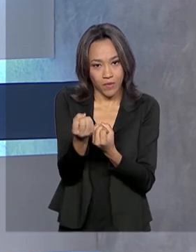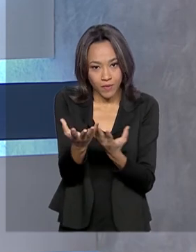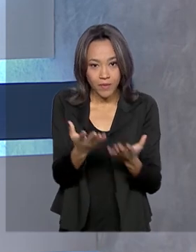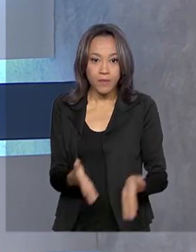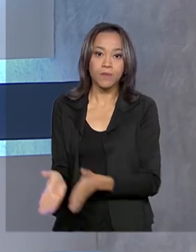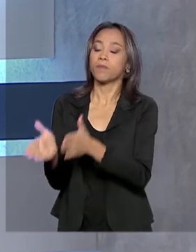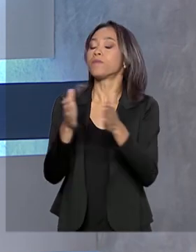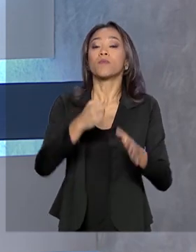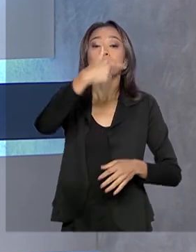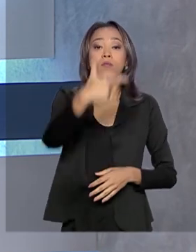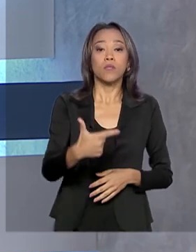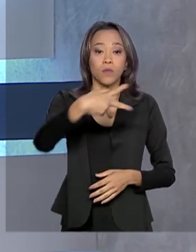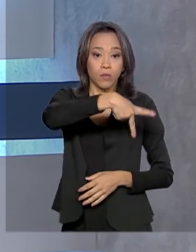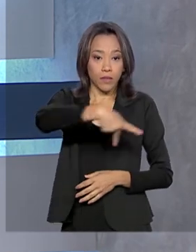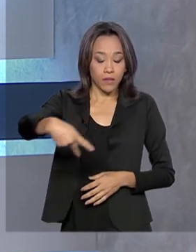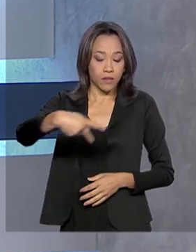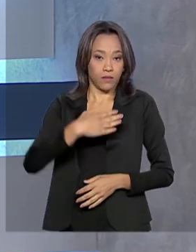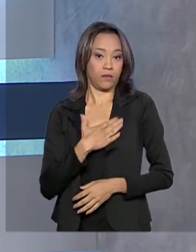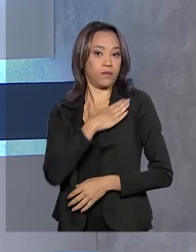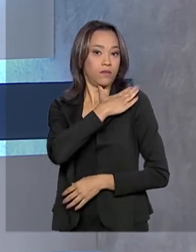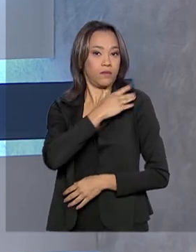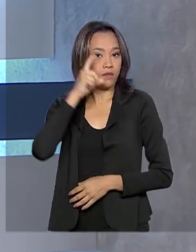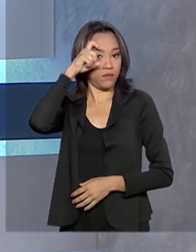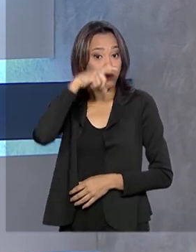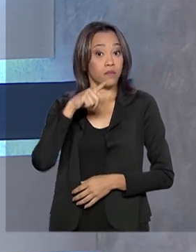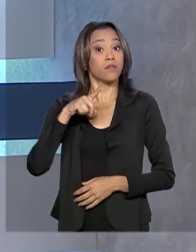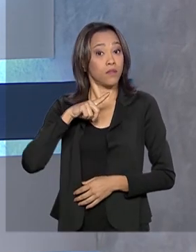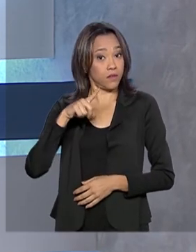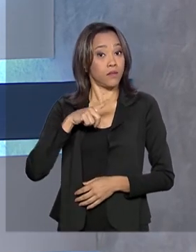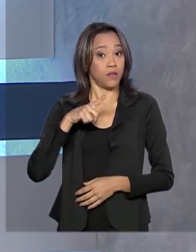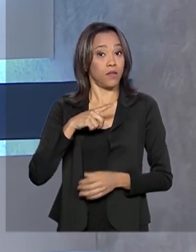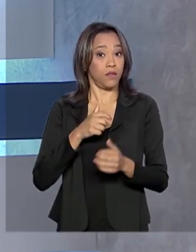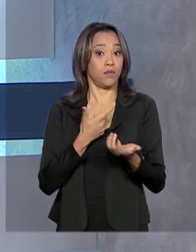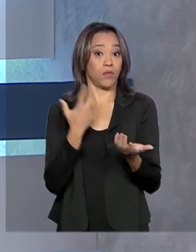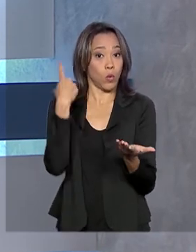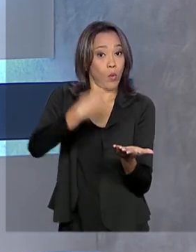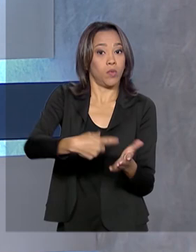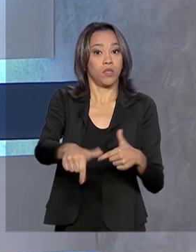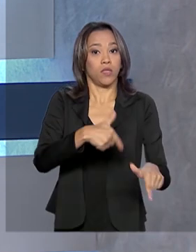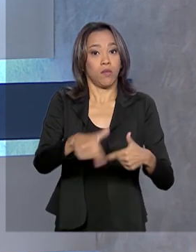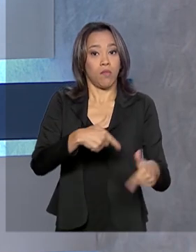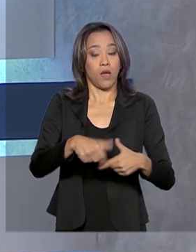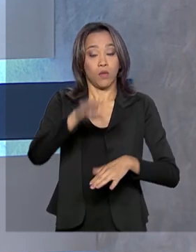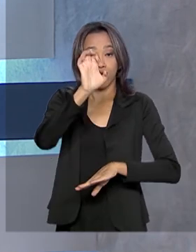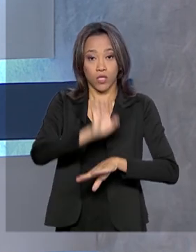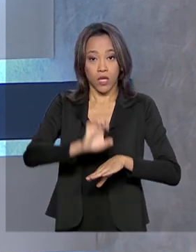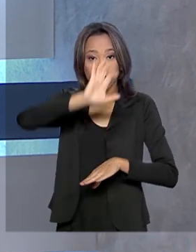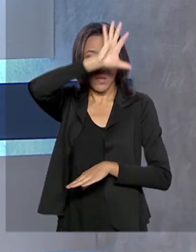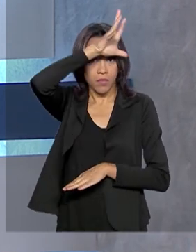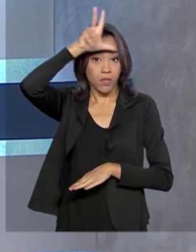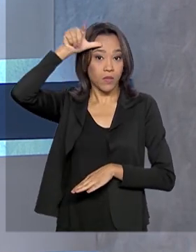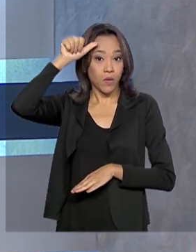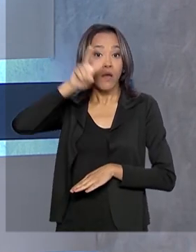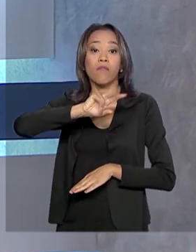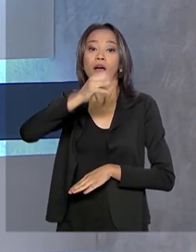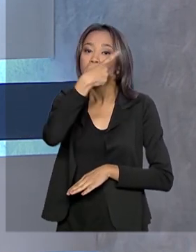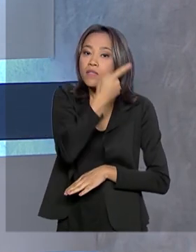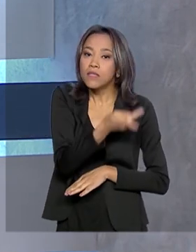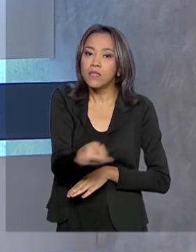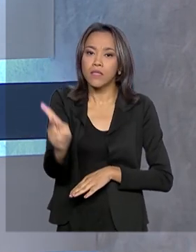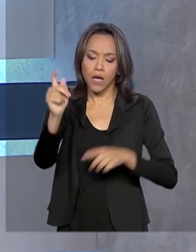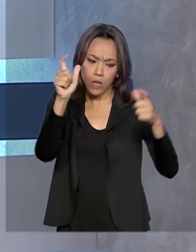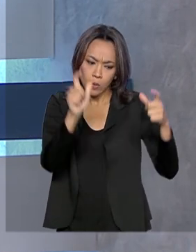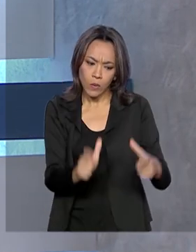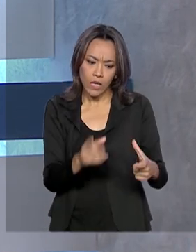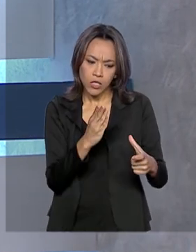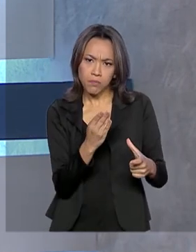O vice-presidente Hamilton Mourão cumpre a agenda hoje no estado do Amazonas. Em Manaus, ele vai visitar o Centro de Biotecnologia da